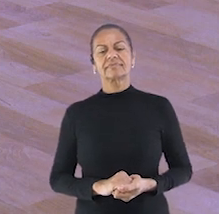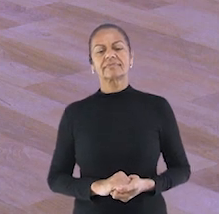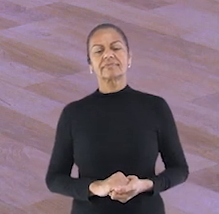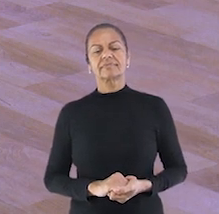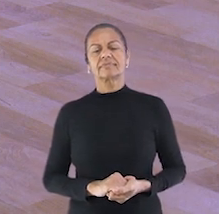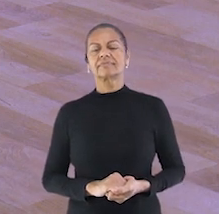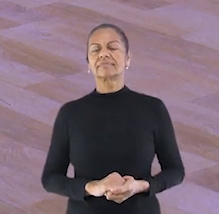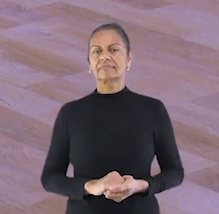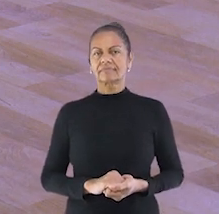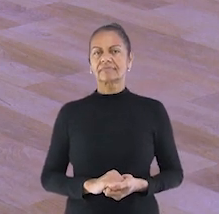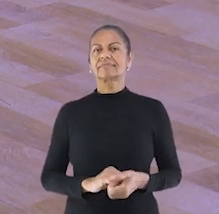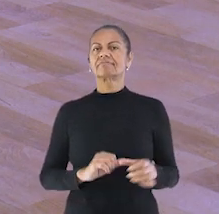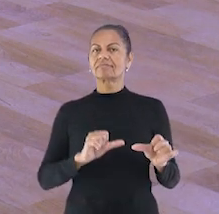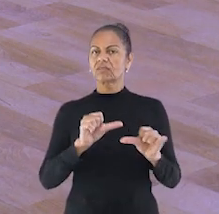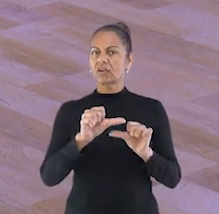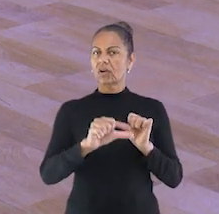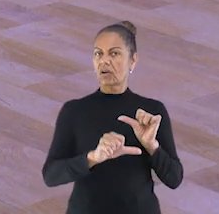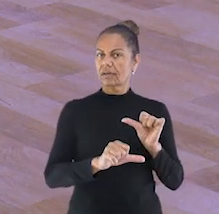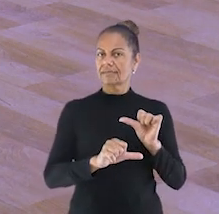Trocou.